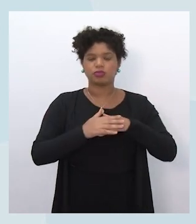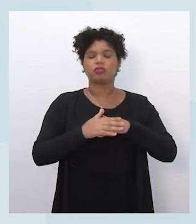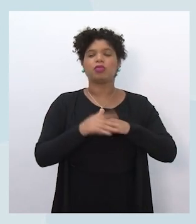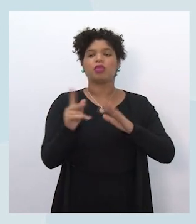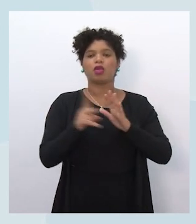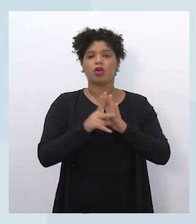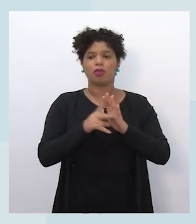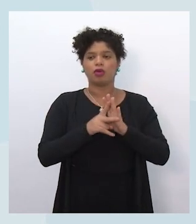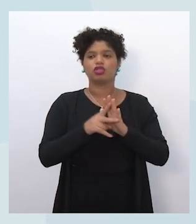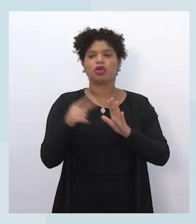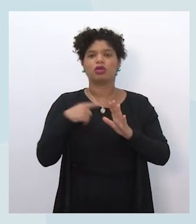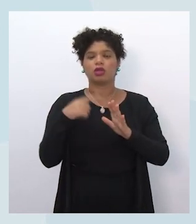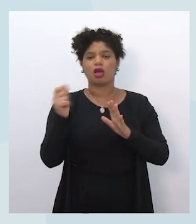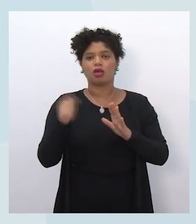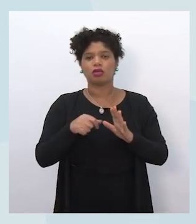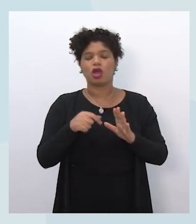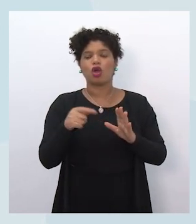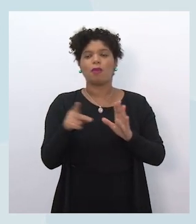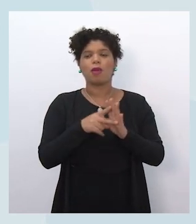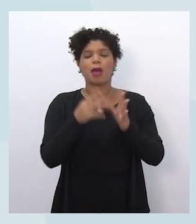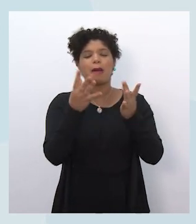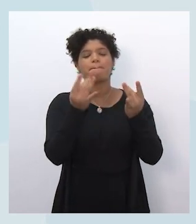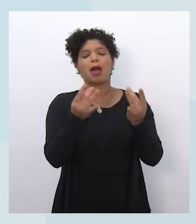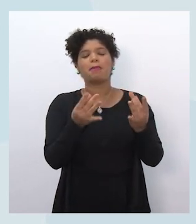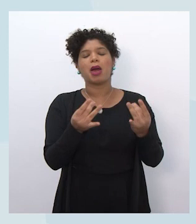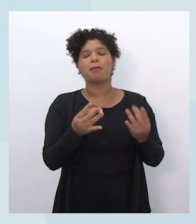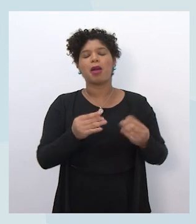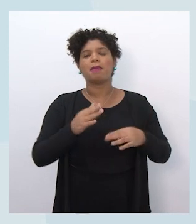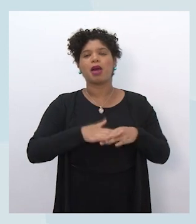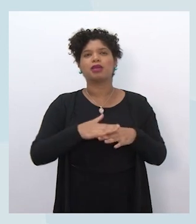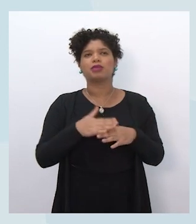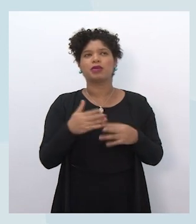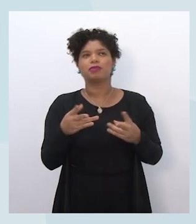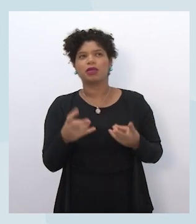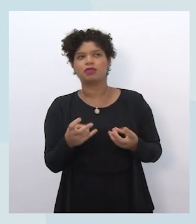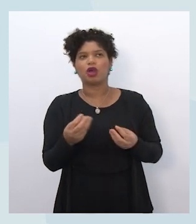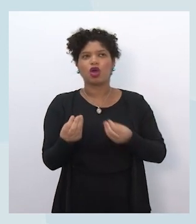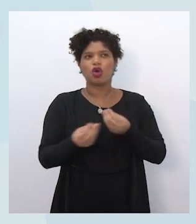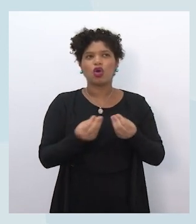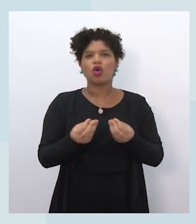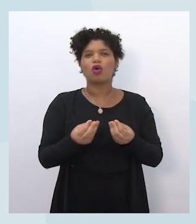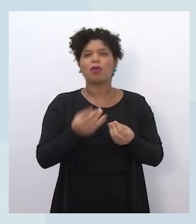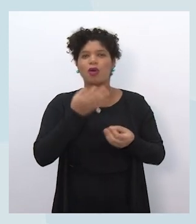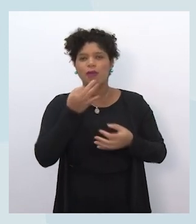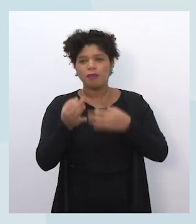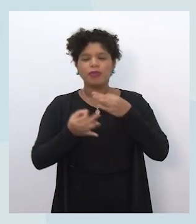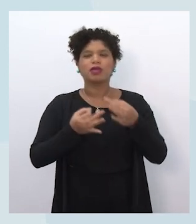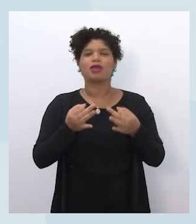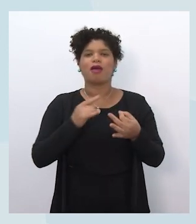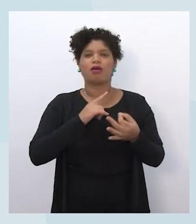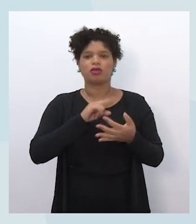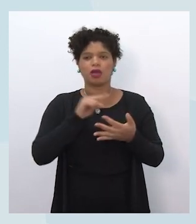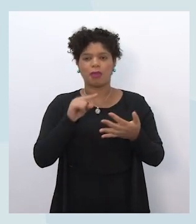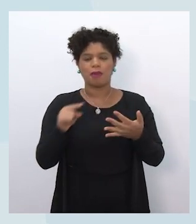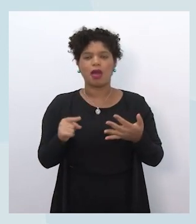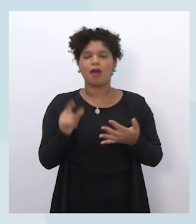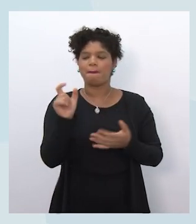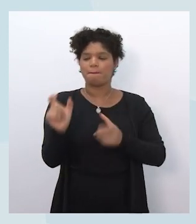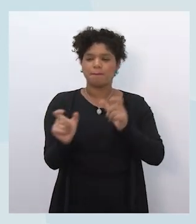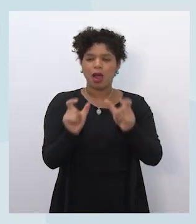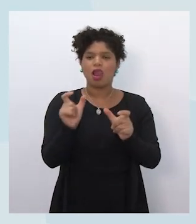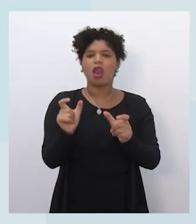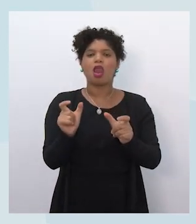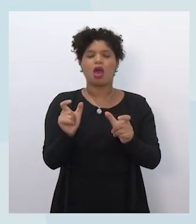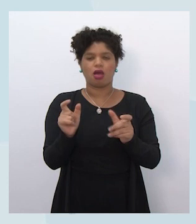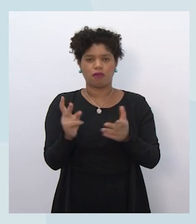aí que é de inferir em textos multissemióticos o efeito de sentido, humor, ironia ou crítica, produzido pelo uso de palavras, expressões, imagens,